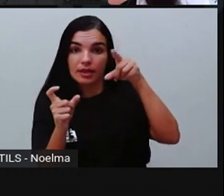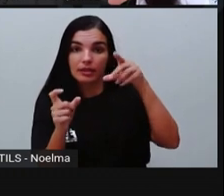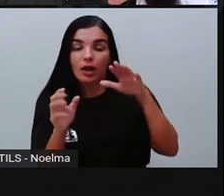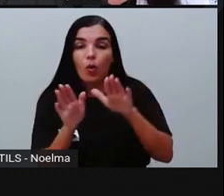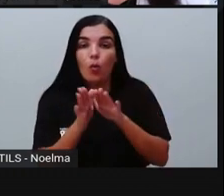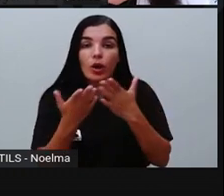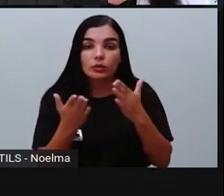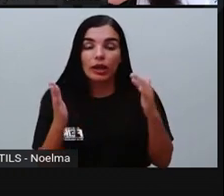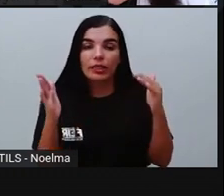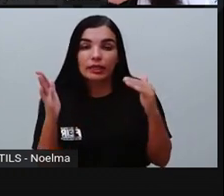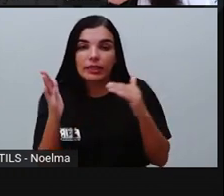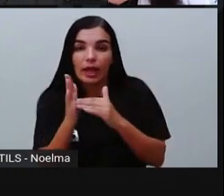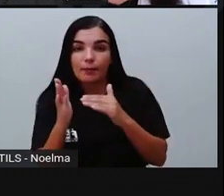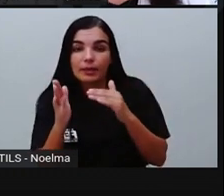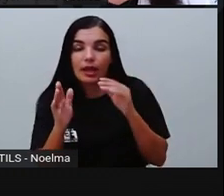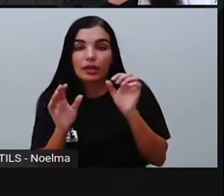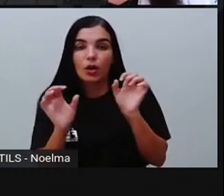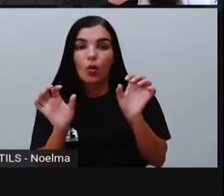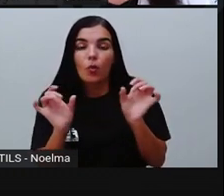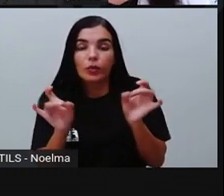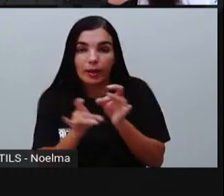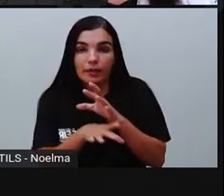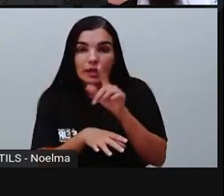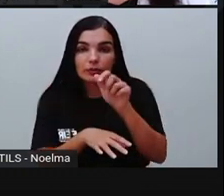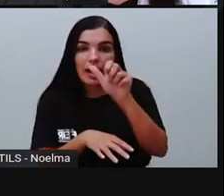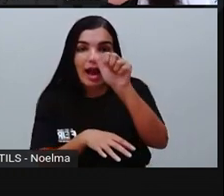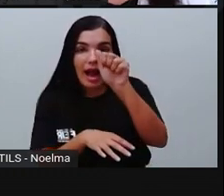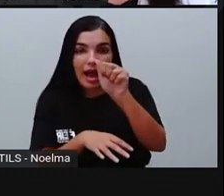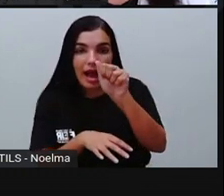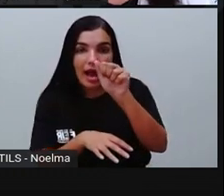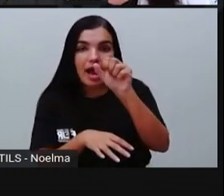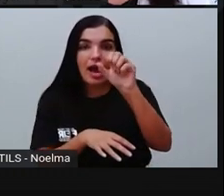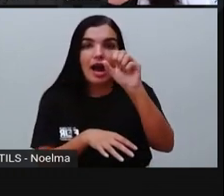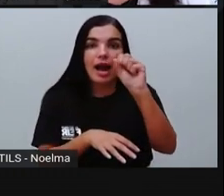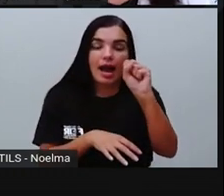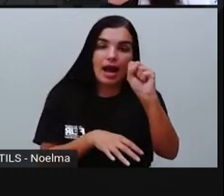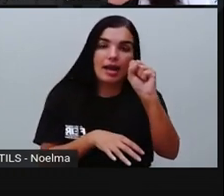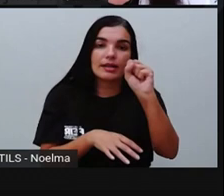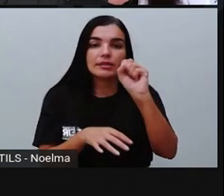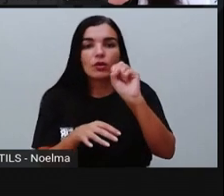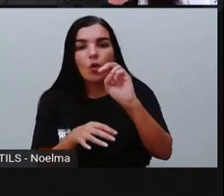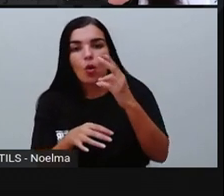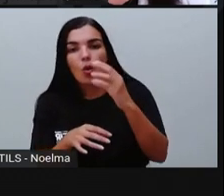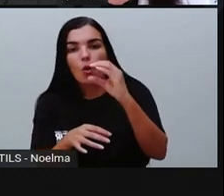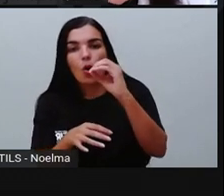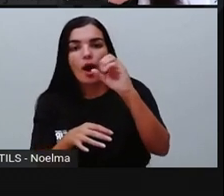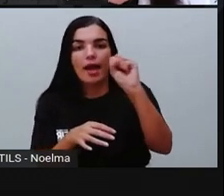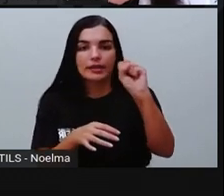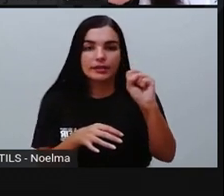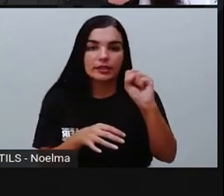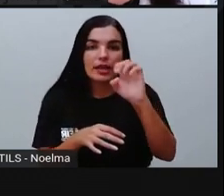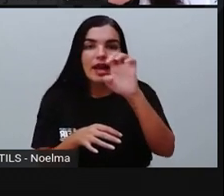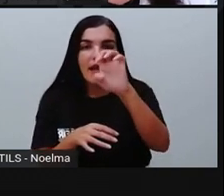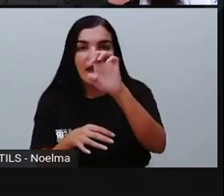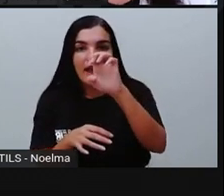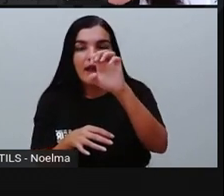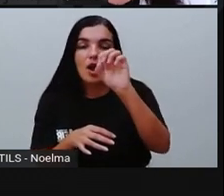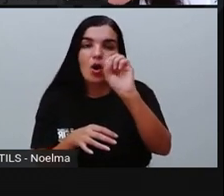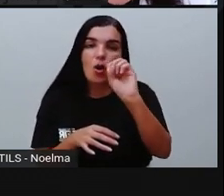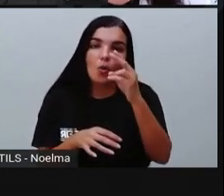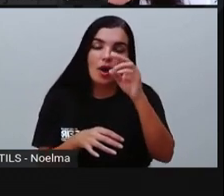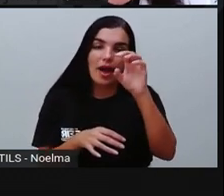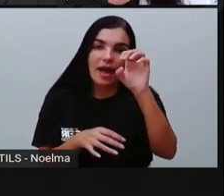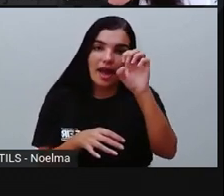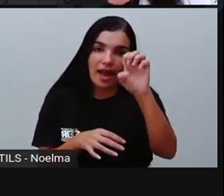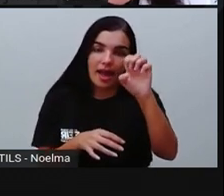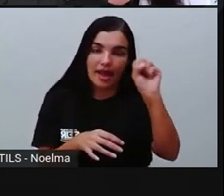terminadas em A ou A S, E ou E S, O ou O S, E M,